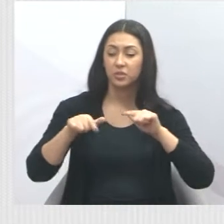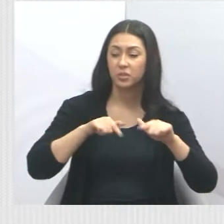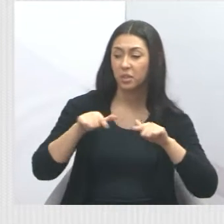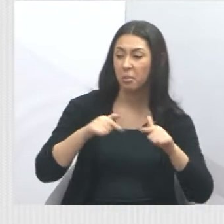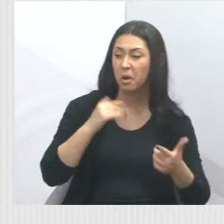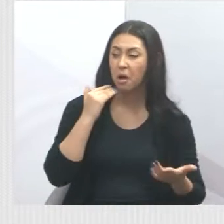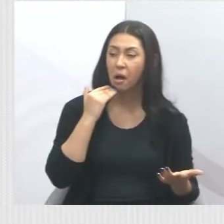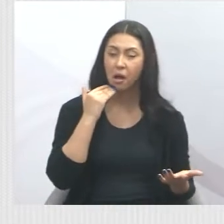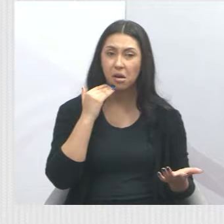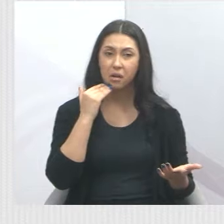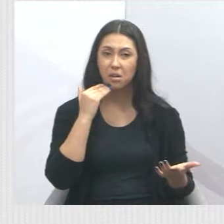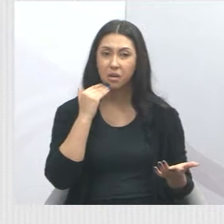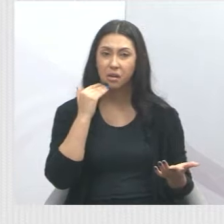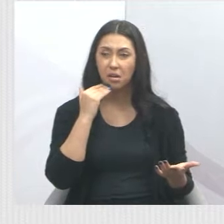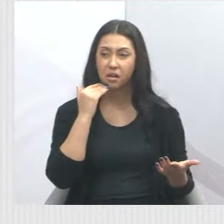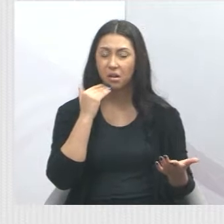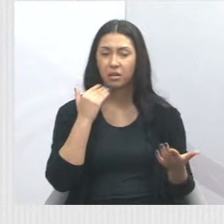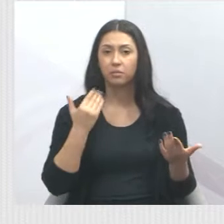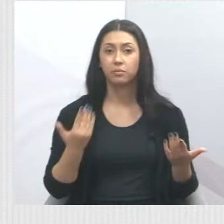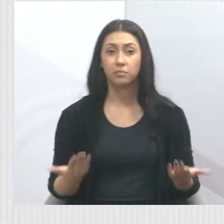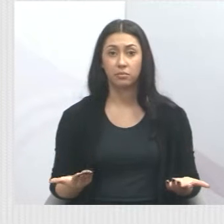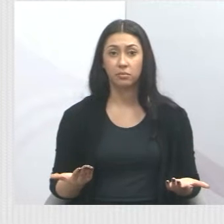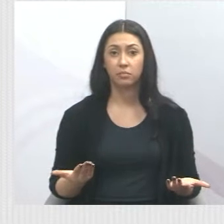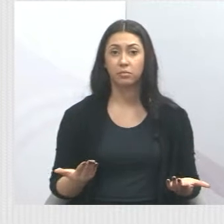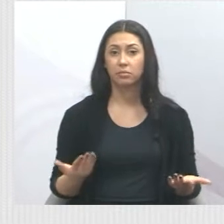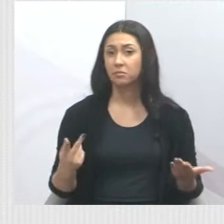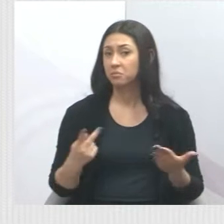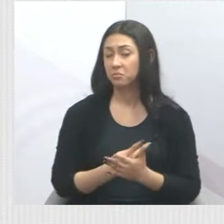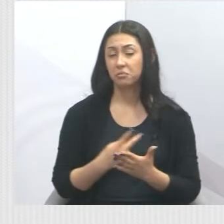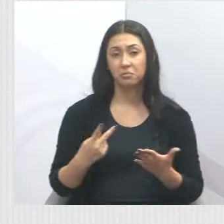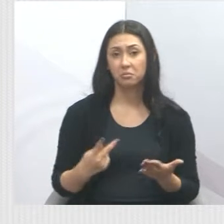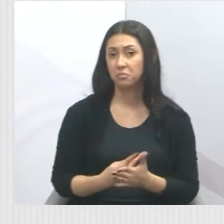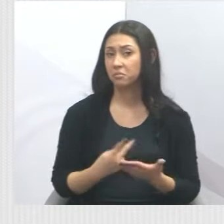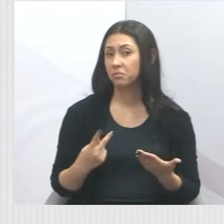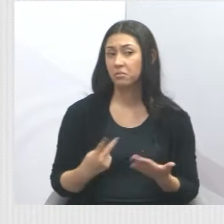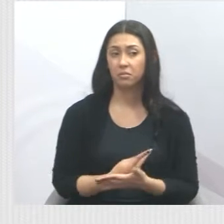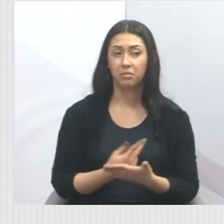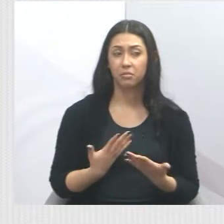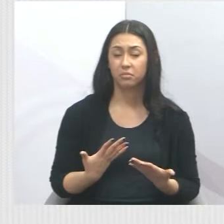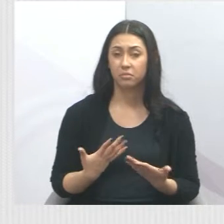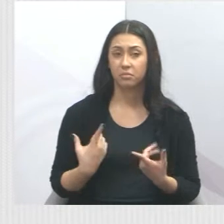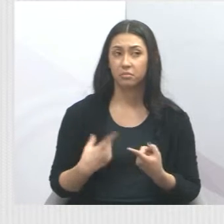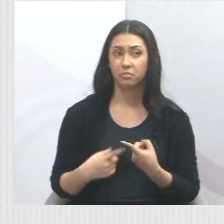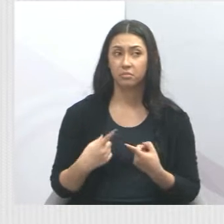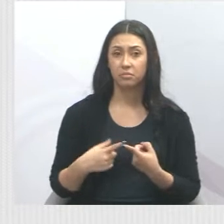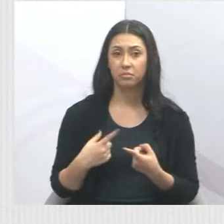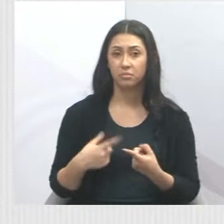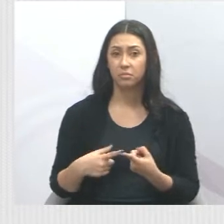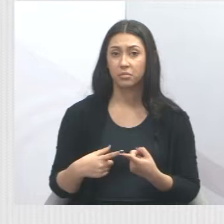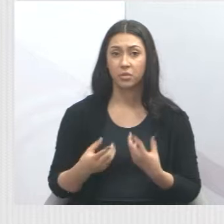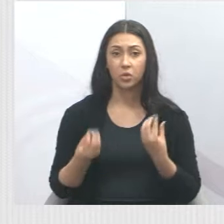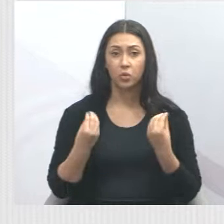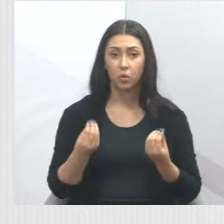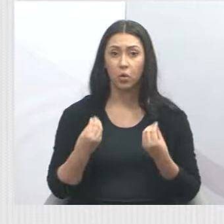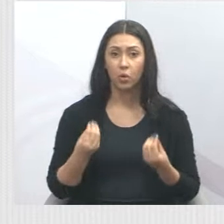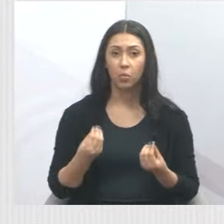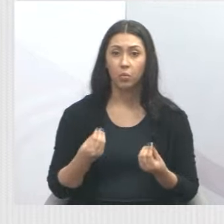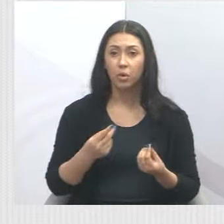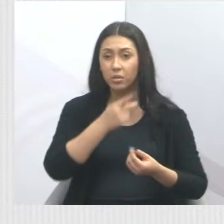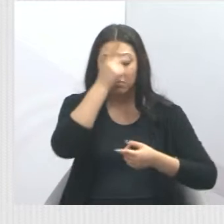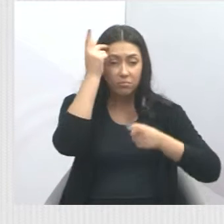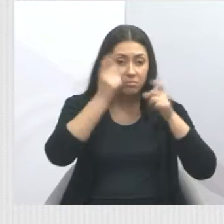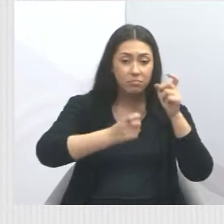ambientalmente inadequada, ambientalmente suja, porque não é possível que os